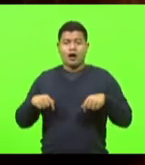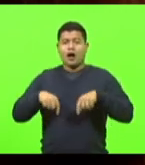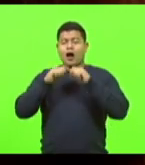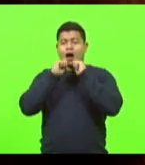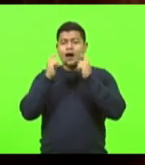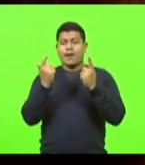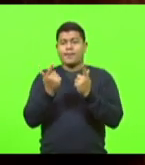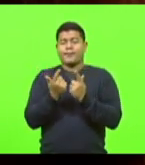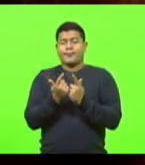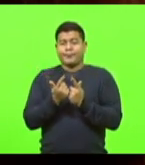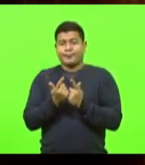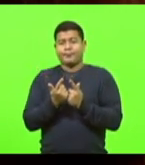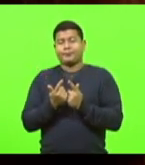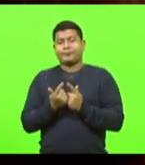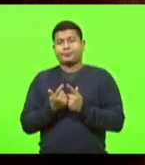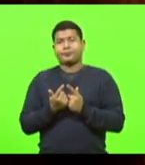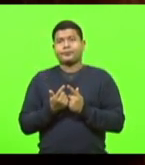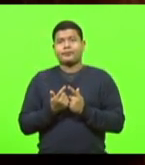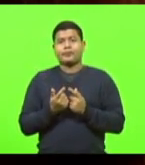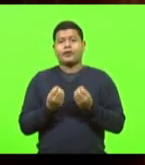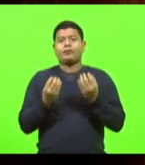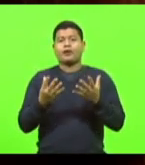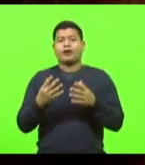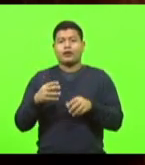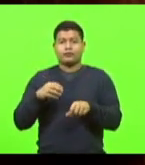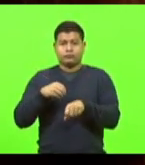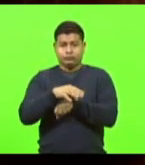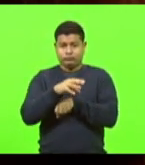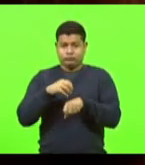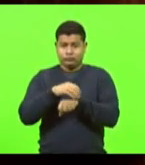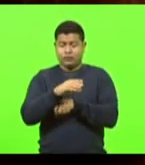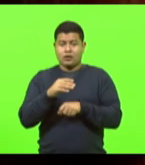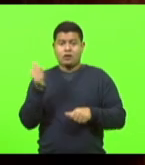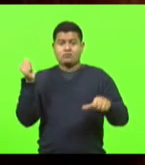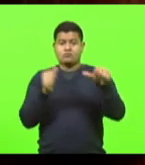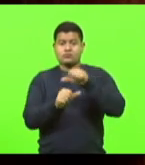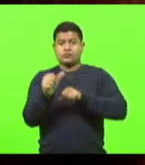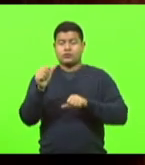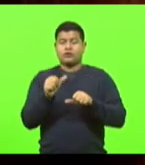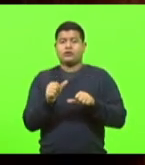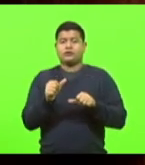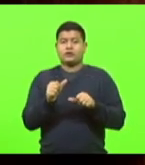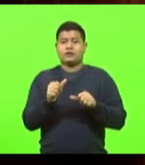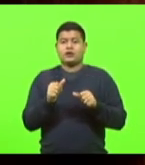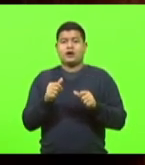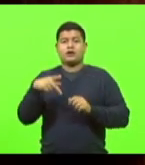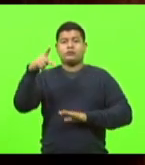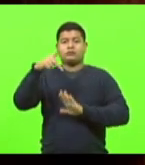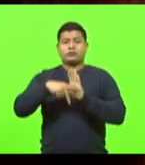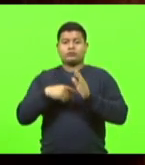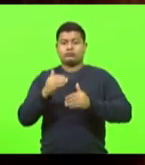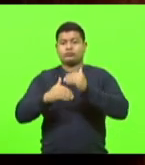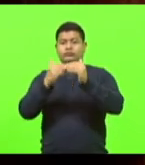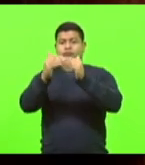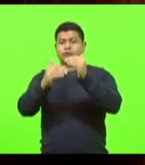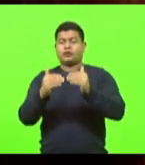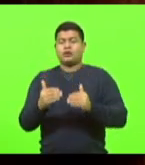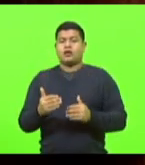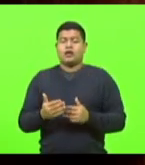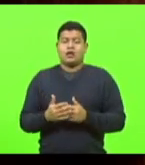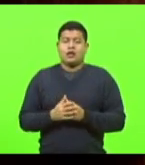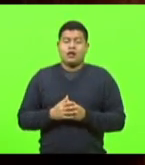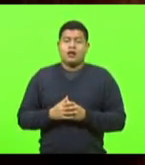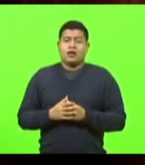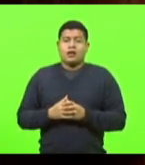para sugerir mudanças e planos de carreira. Eu fui nomeado numa comissão especial,